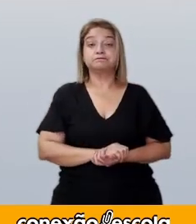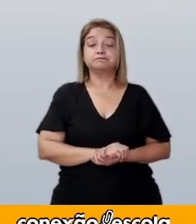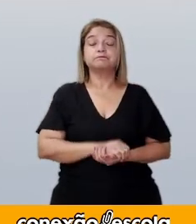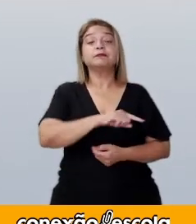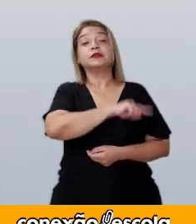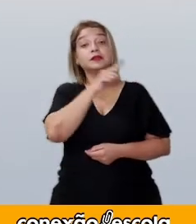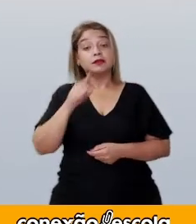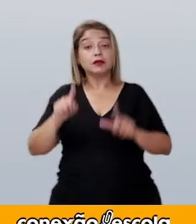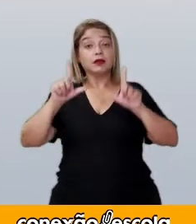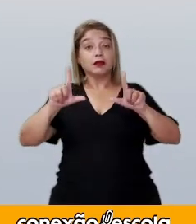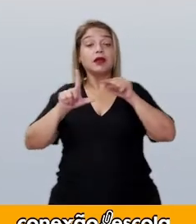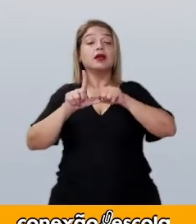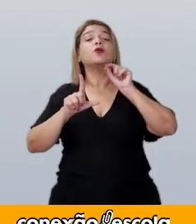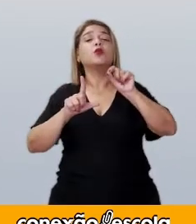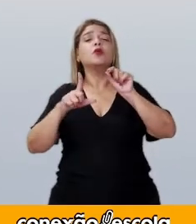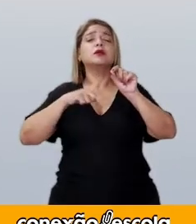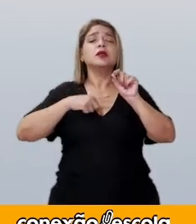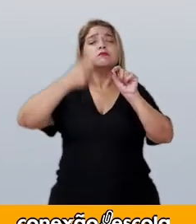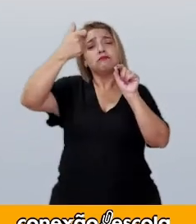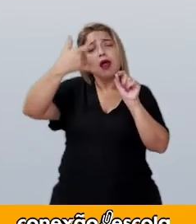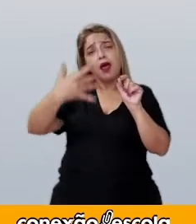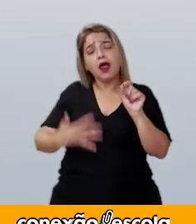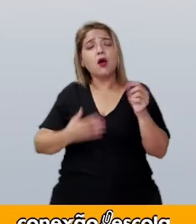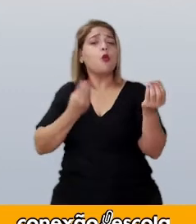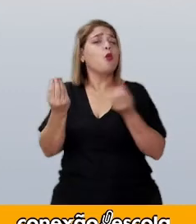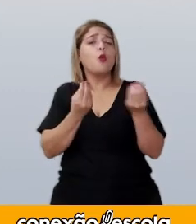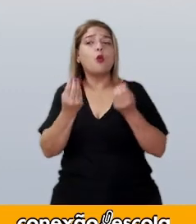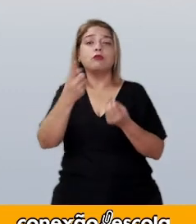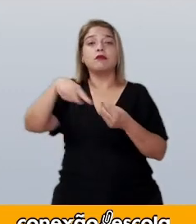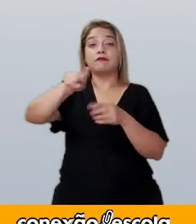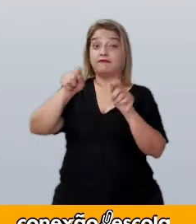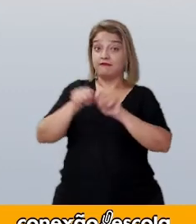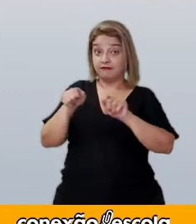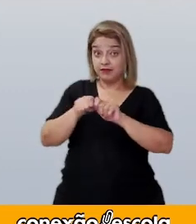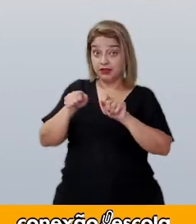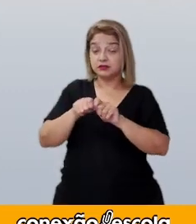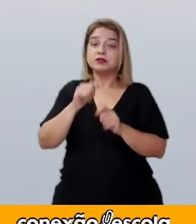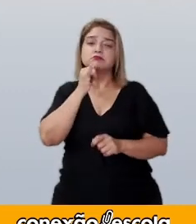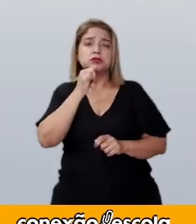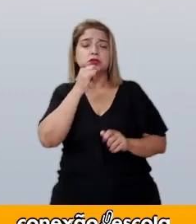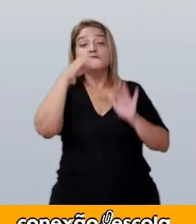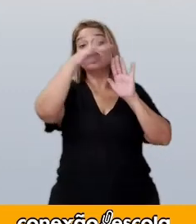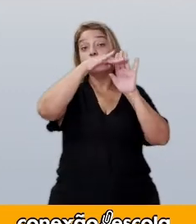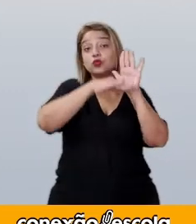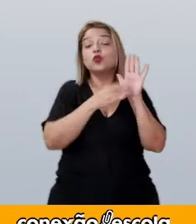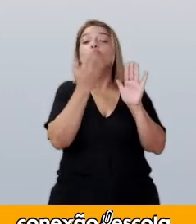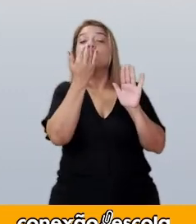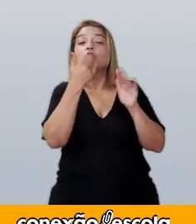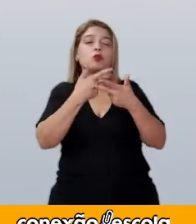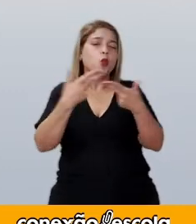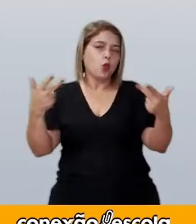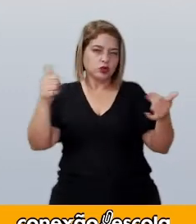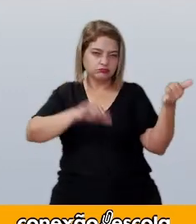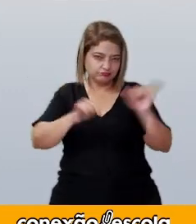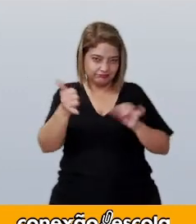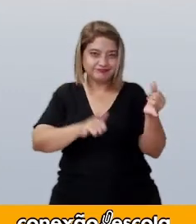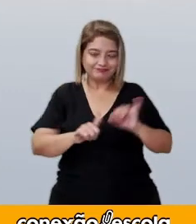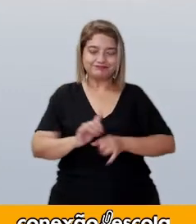Depois, instruções, o modo de fazer, como por exemplo, uma receita de culinária.